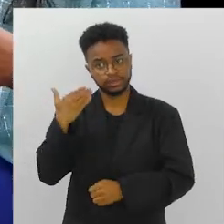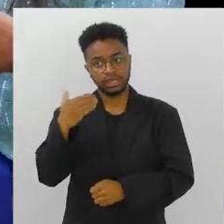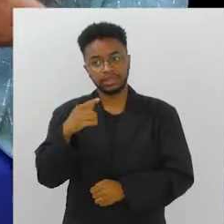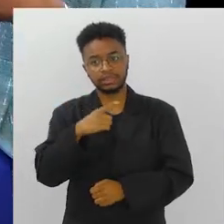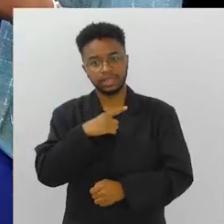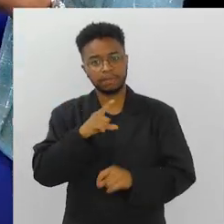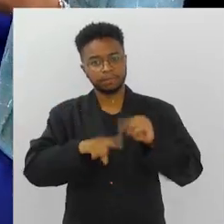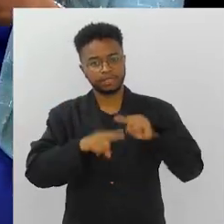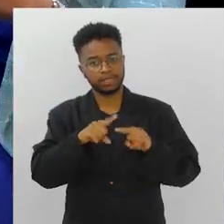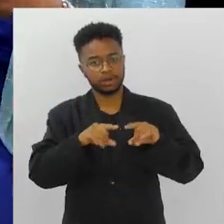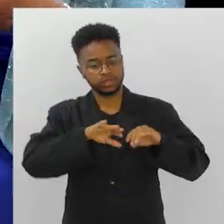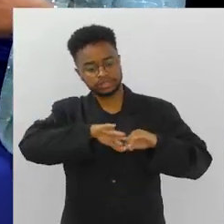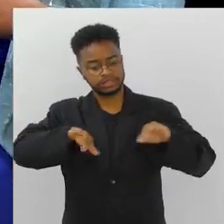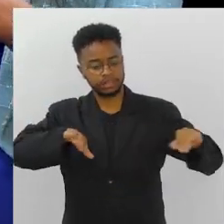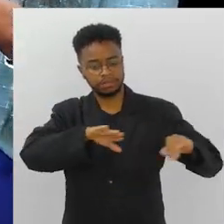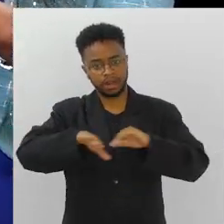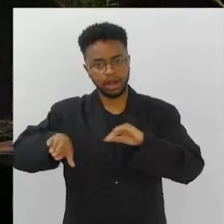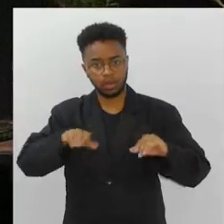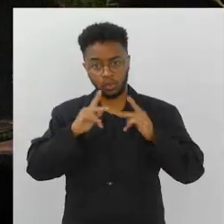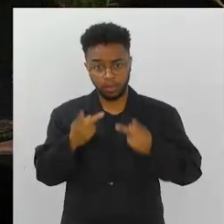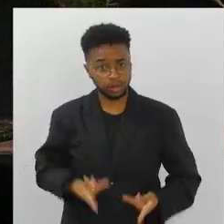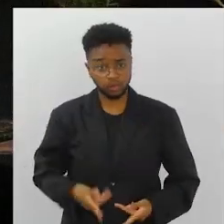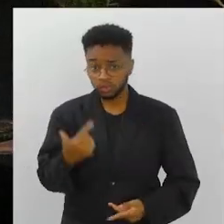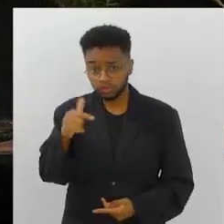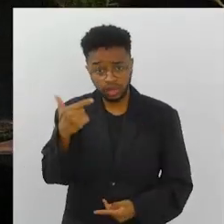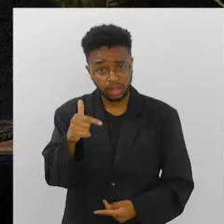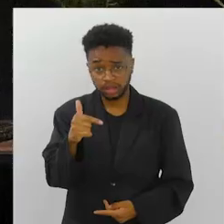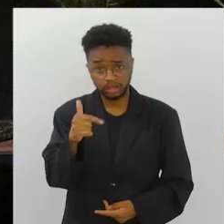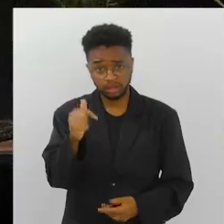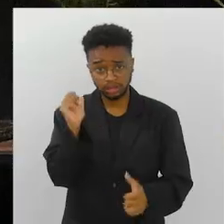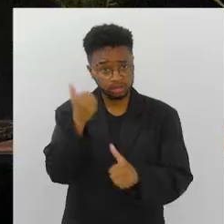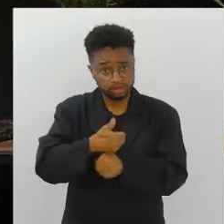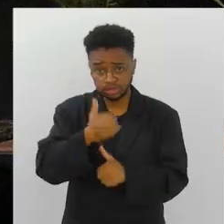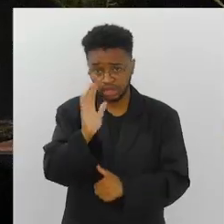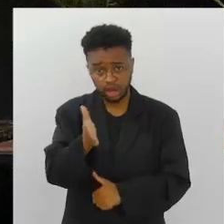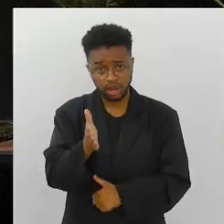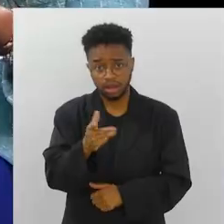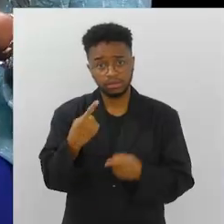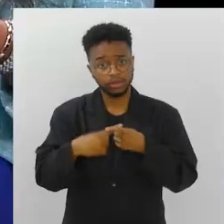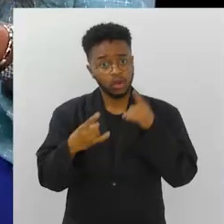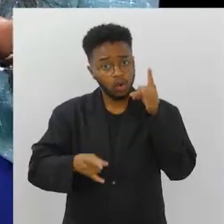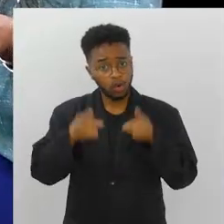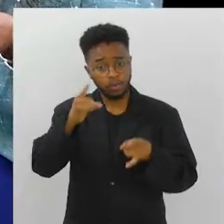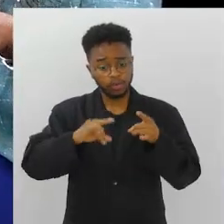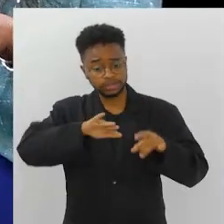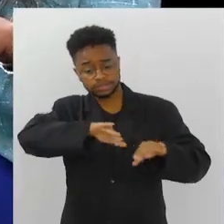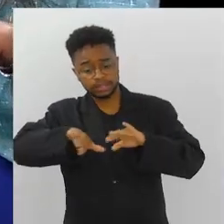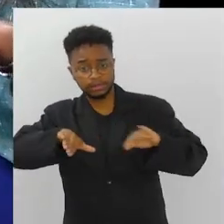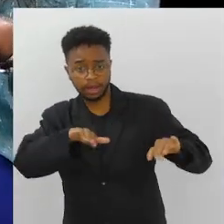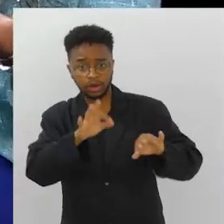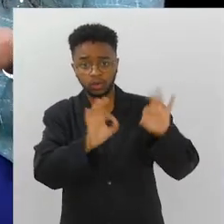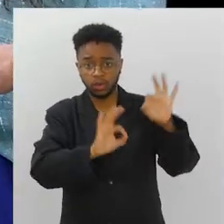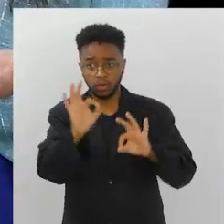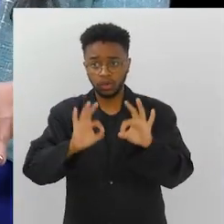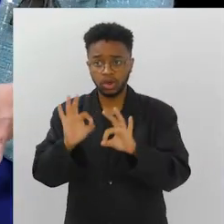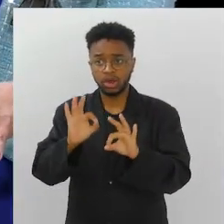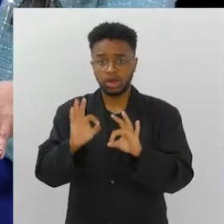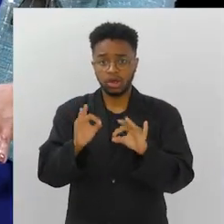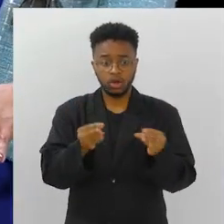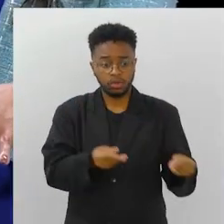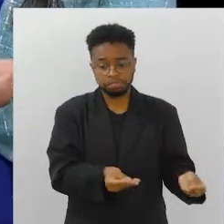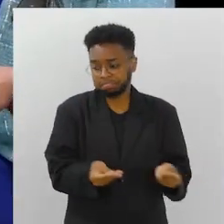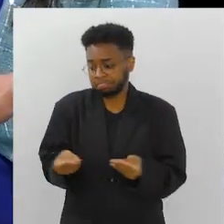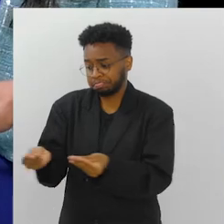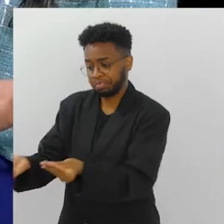também, que as peças eram separadas por nós, mas não existe mais essa função. Os robôs estão separando, eles colocam